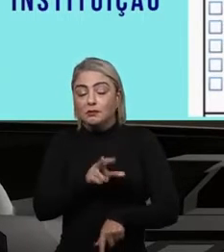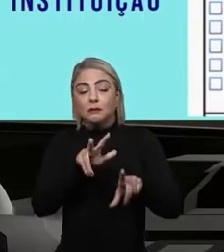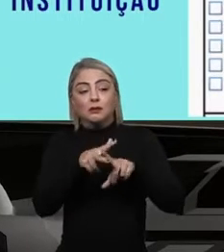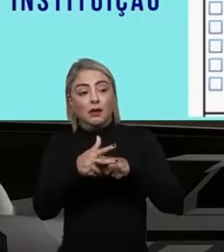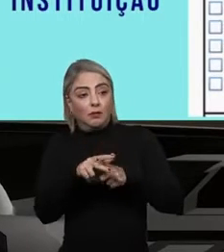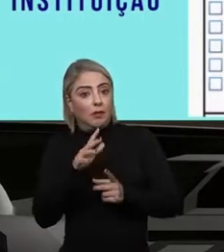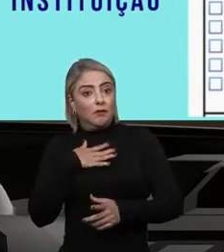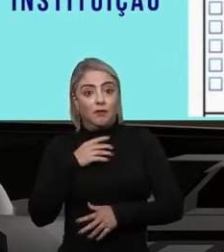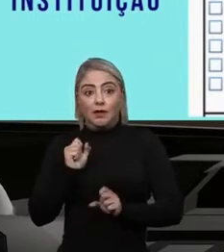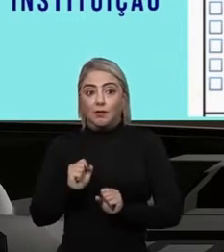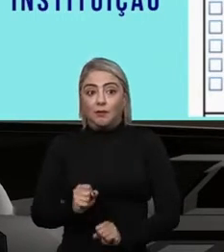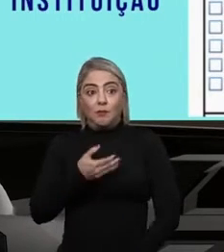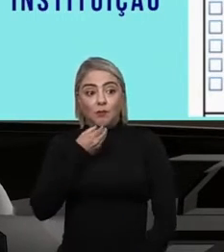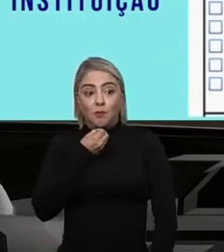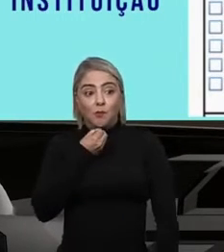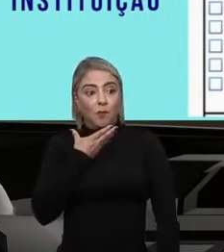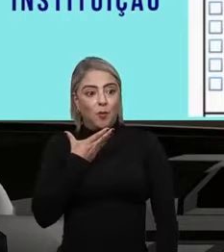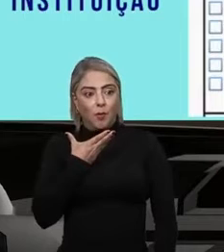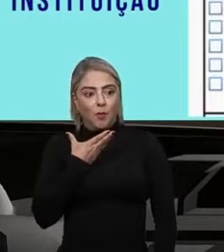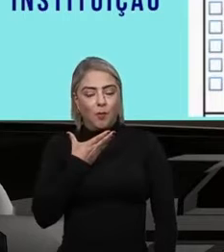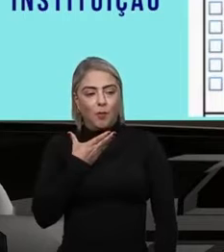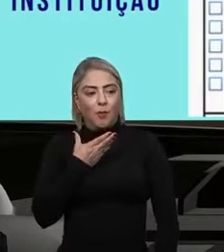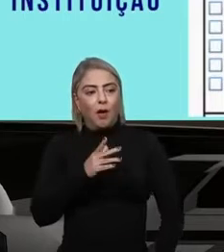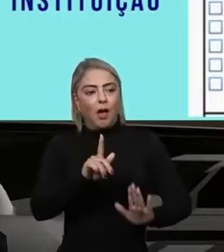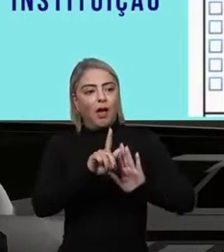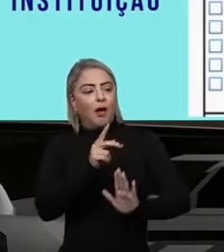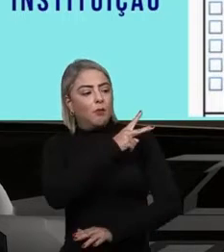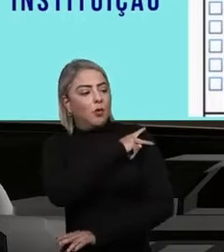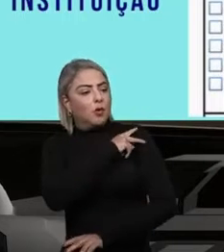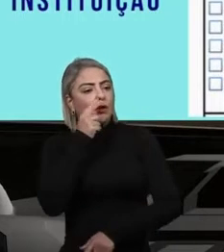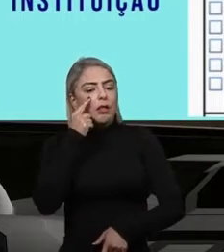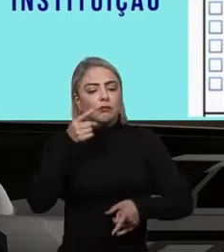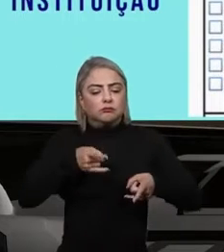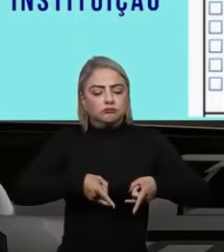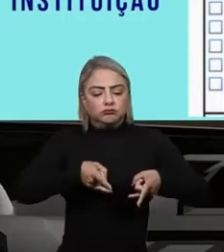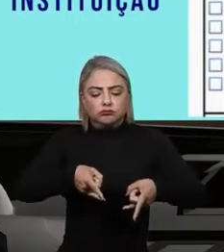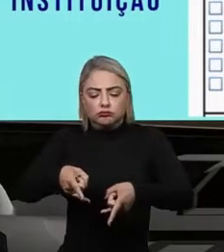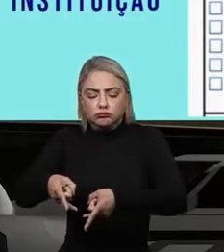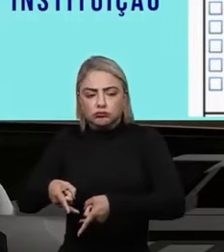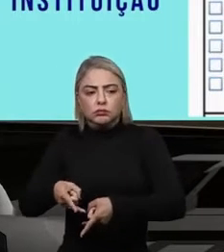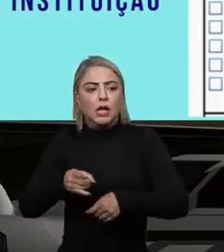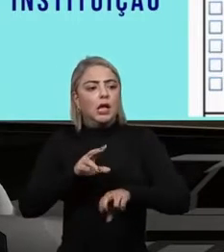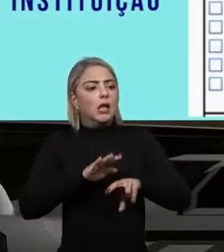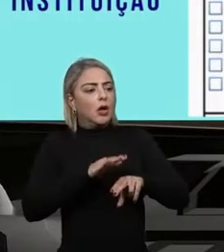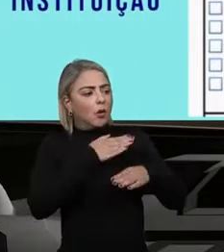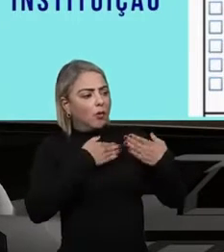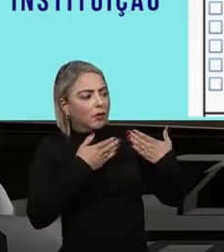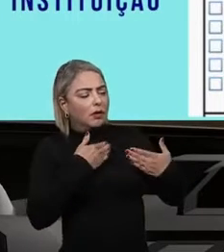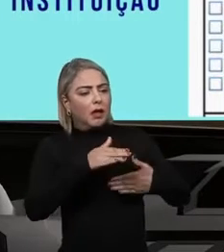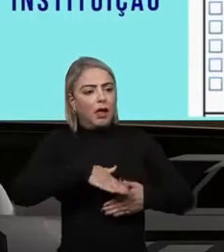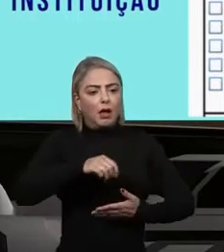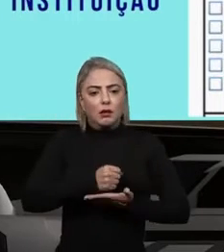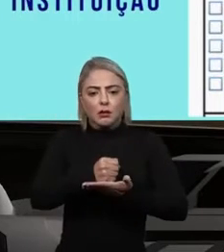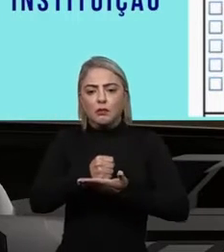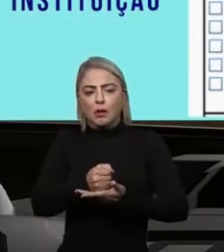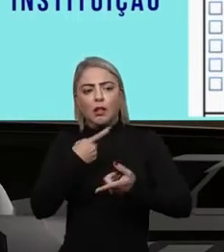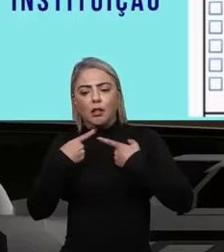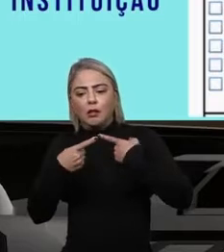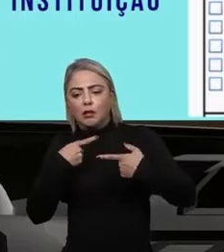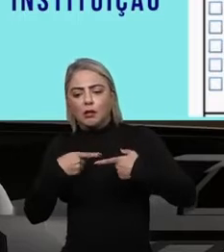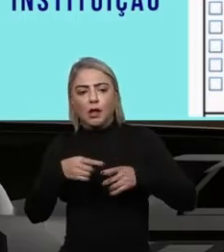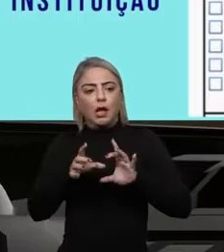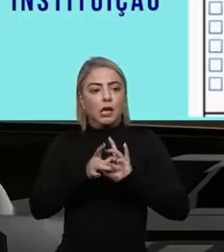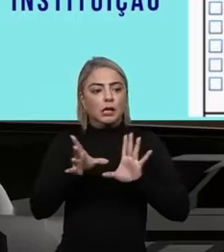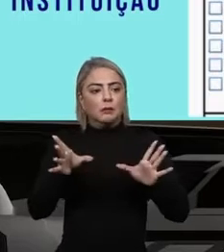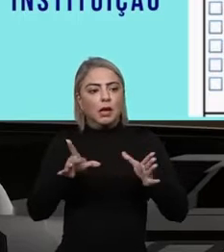poderosa para a gestão do leito poder sentar com as áreas de apoio para poder discutir a liberação desses